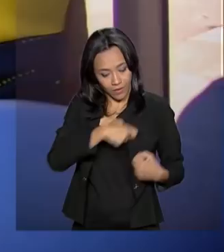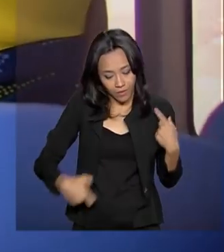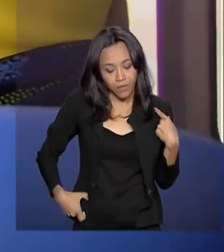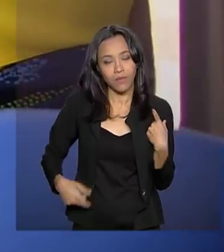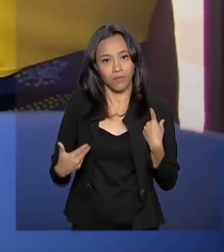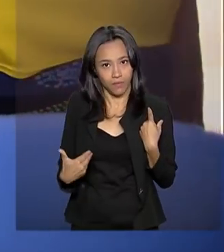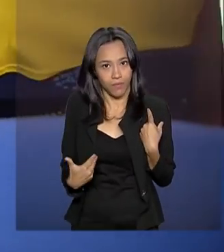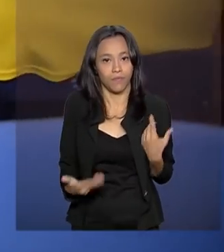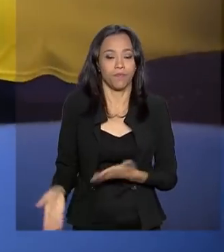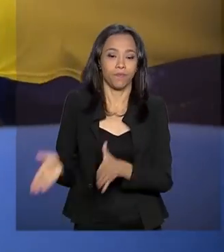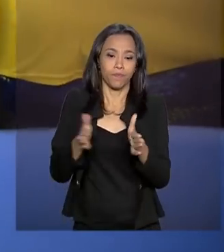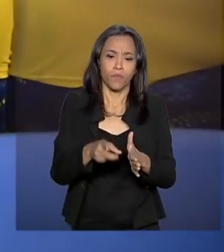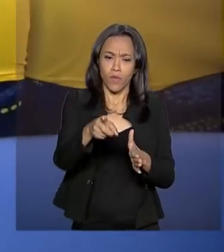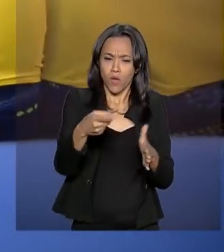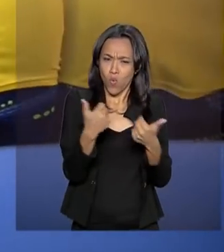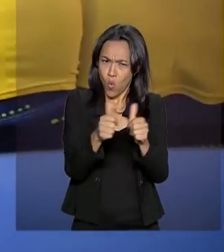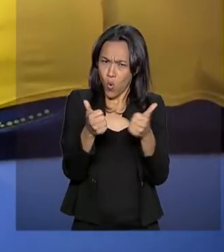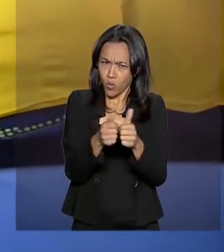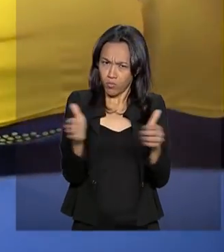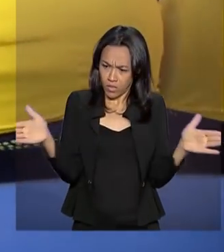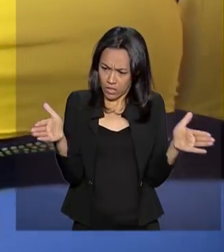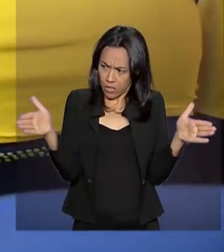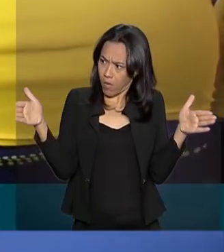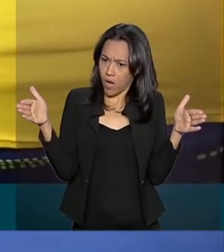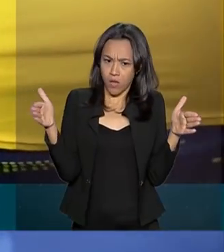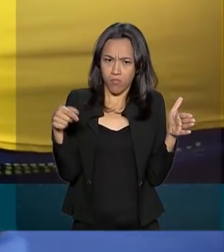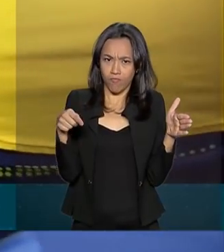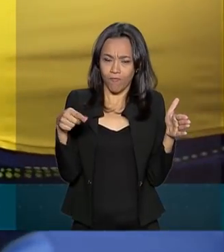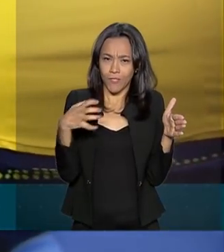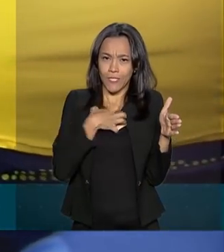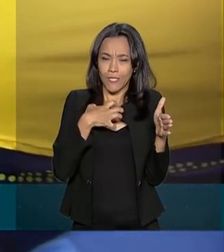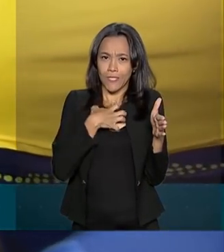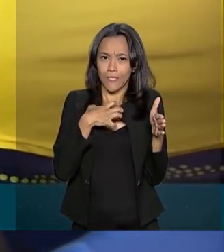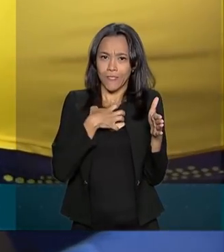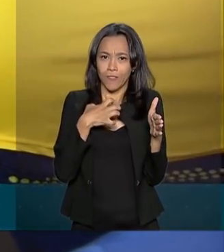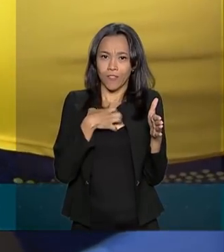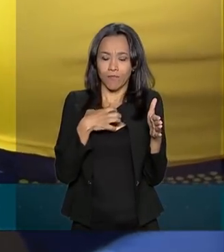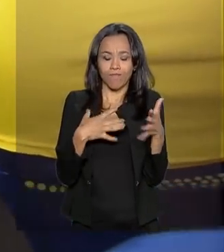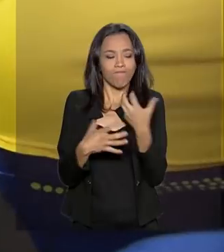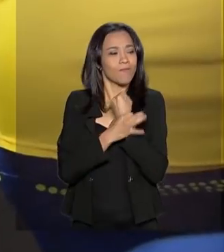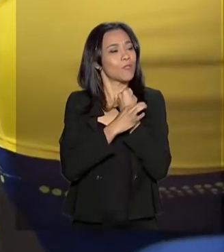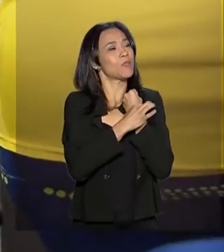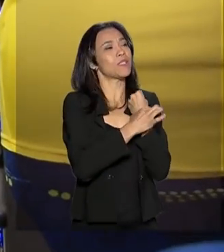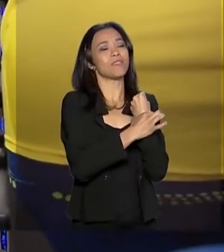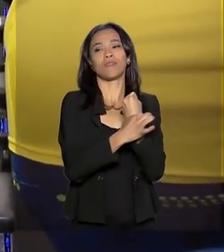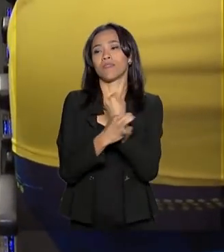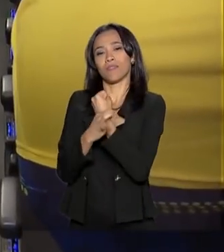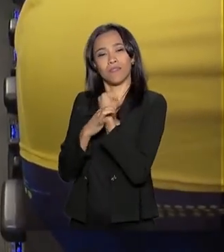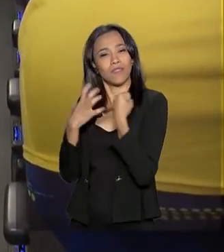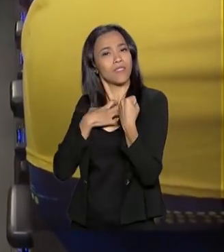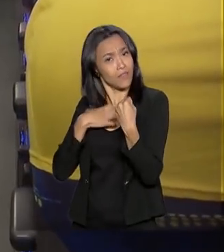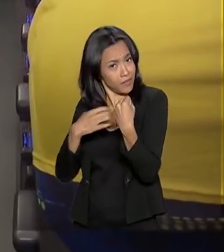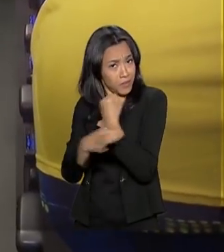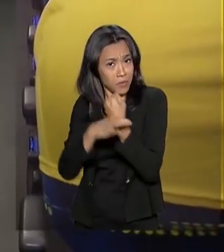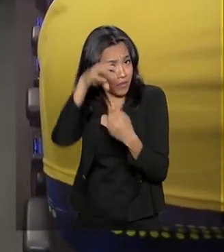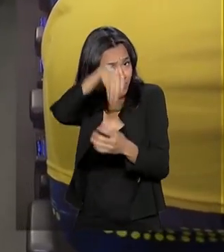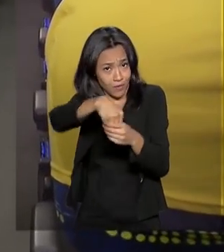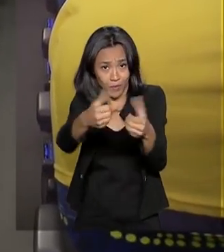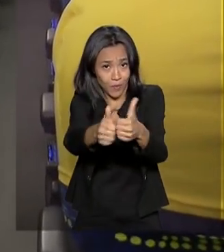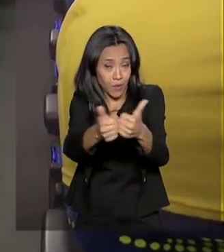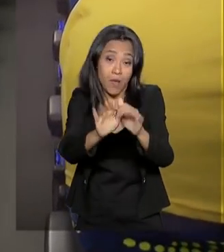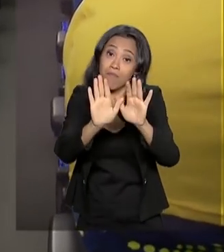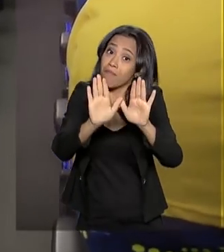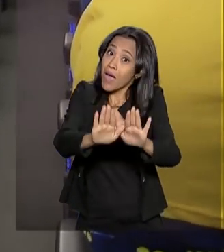ônibus do tamanho desse aqui pode dar uma sensação de segurança. Mas o que poucos levam em consideração